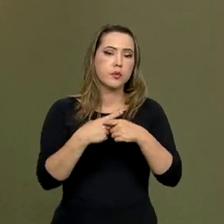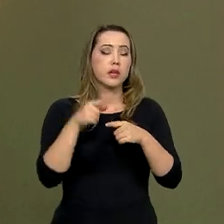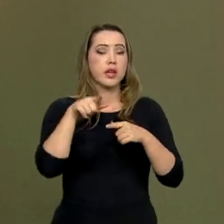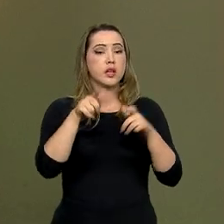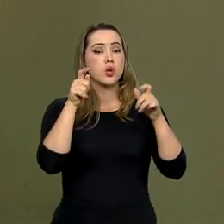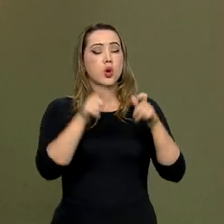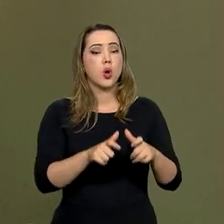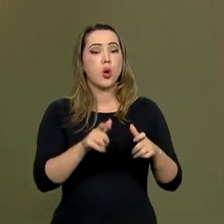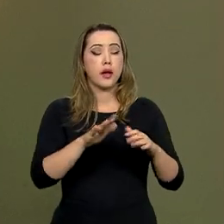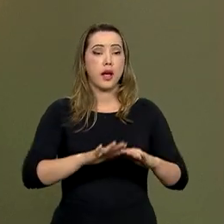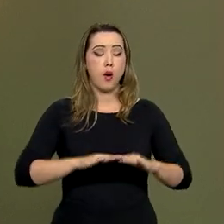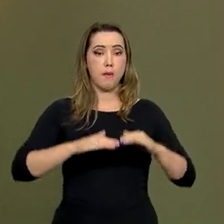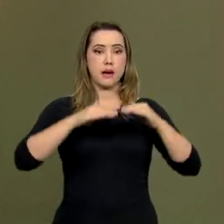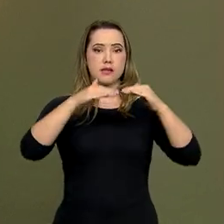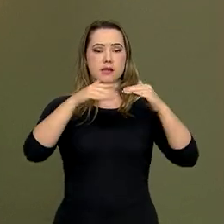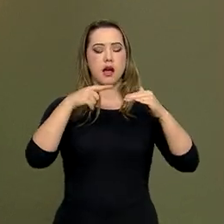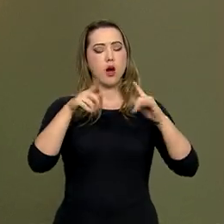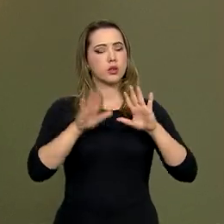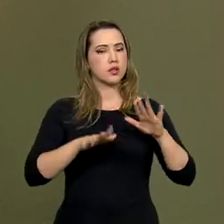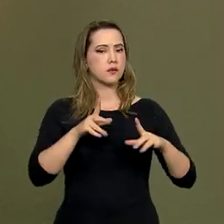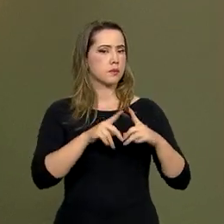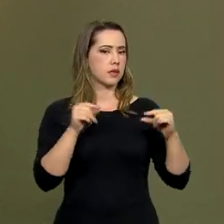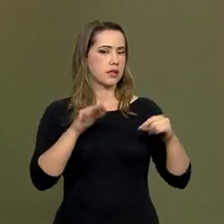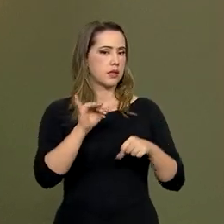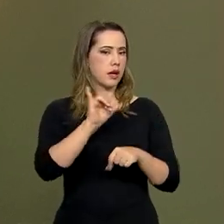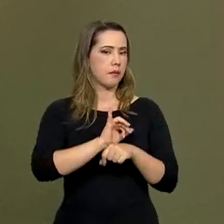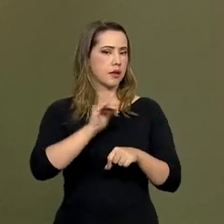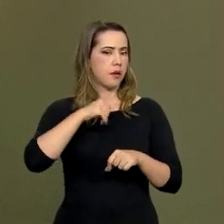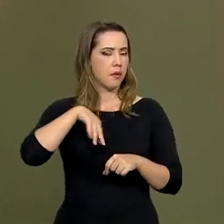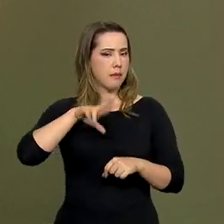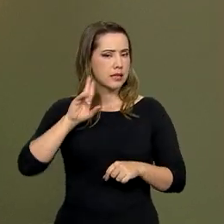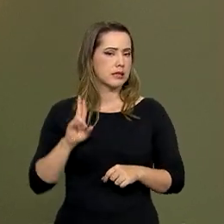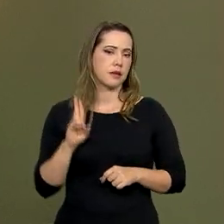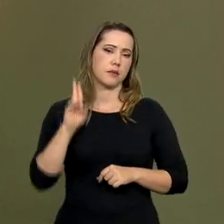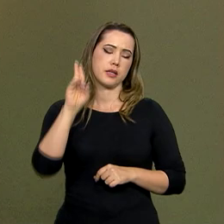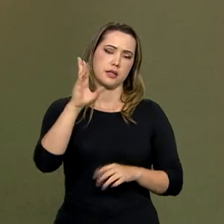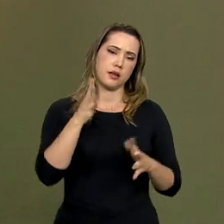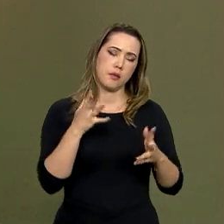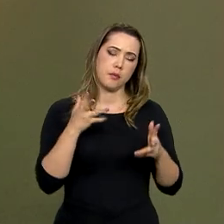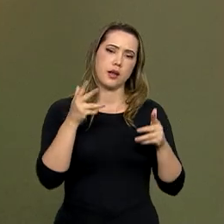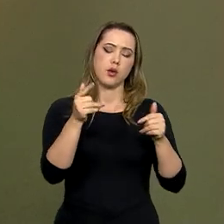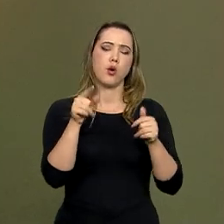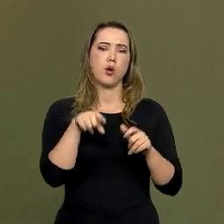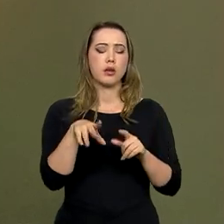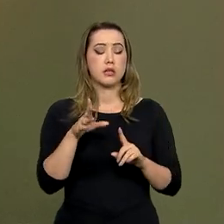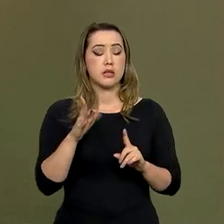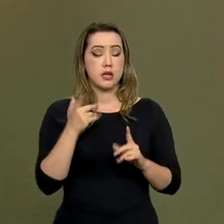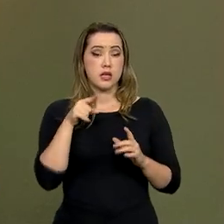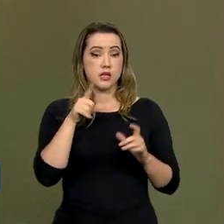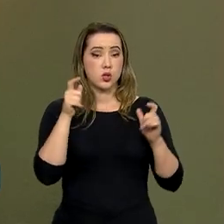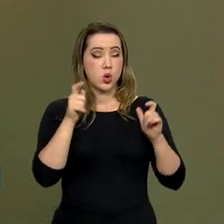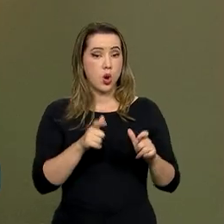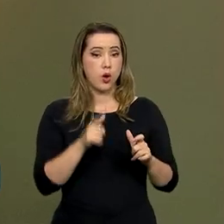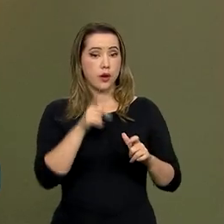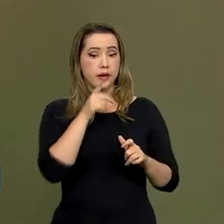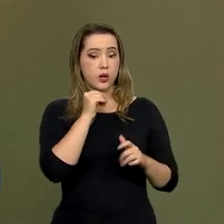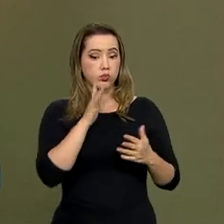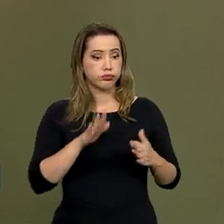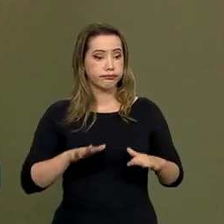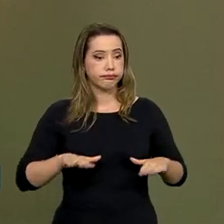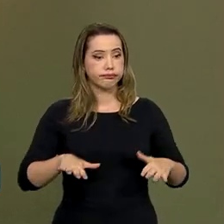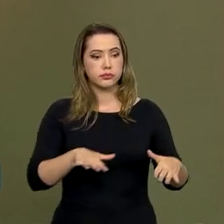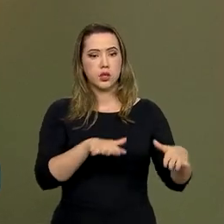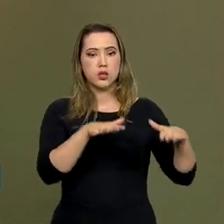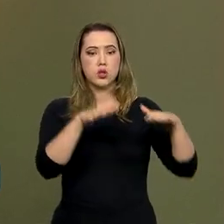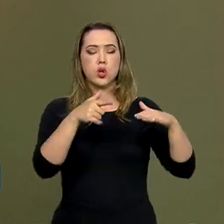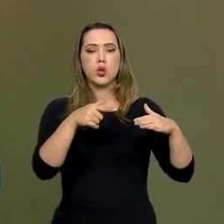alta, Brasília é talvez a capital que representa melhor essa centralidade já do